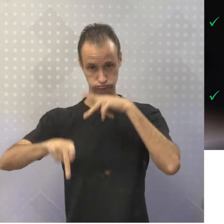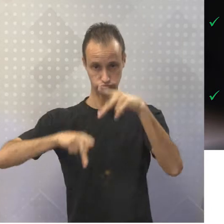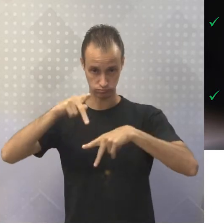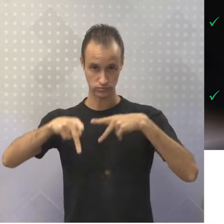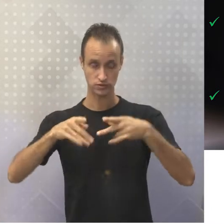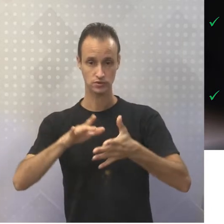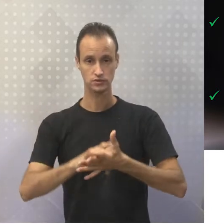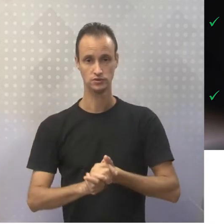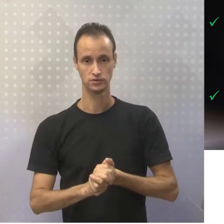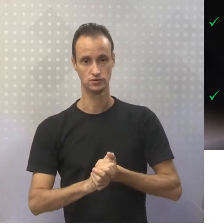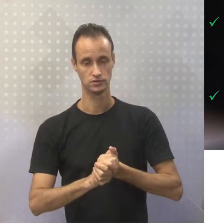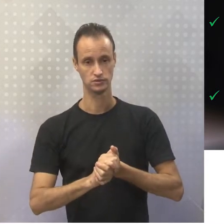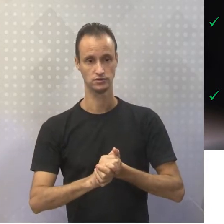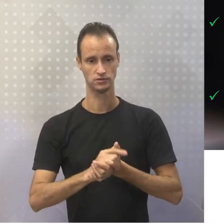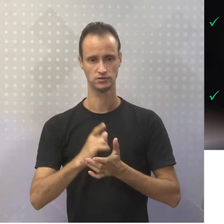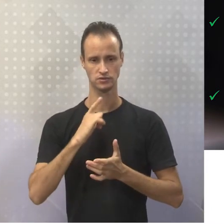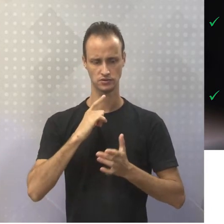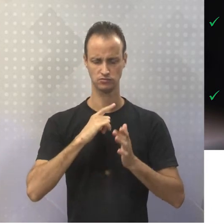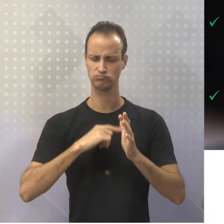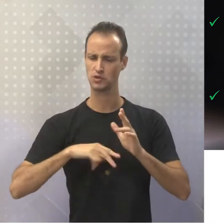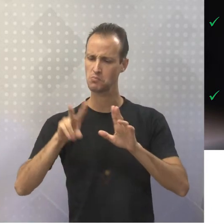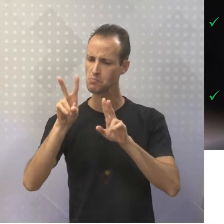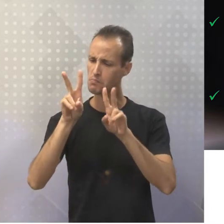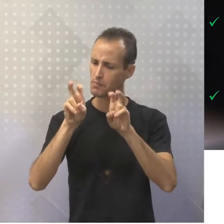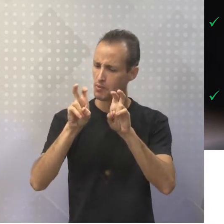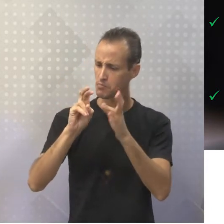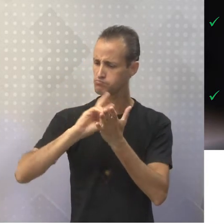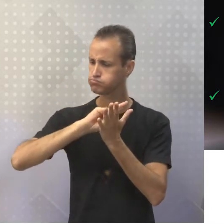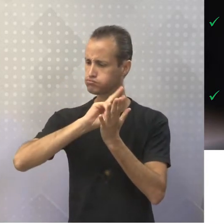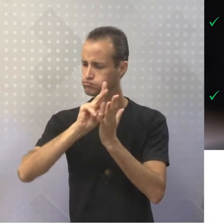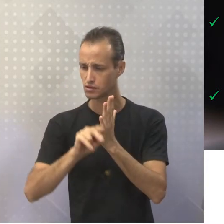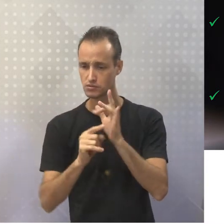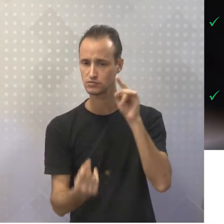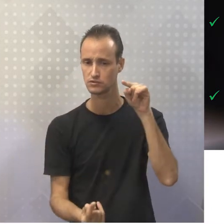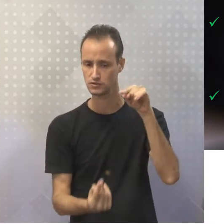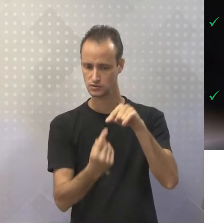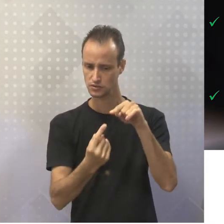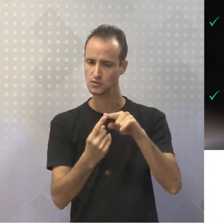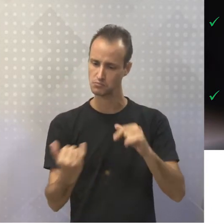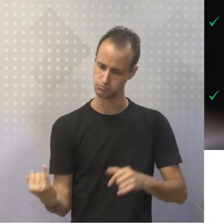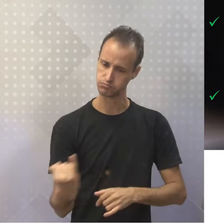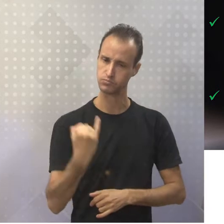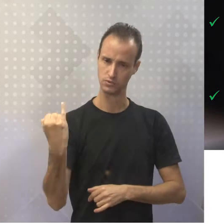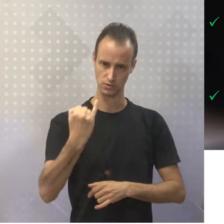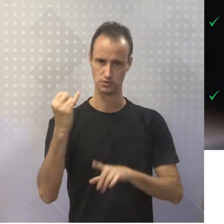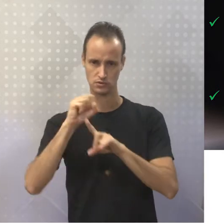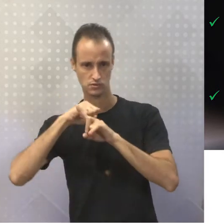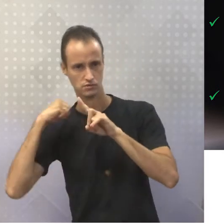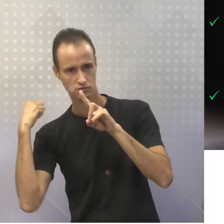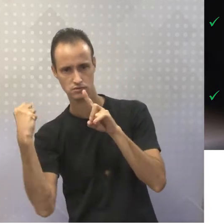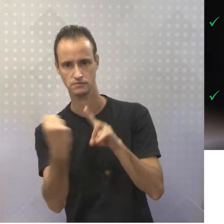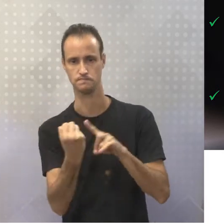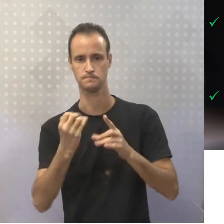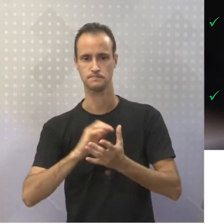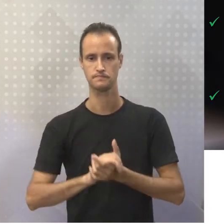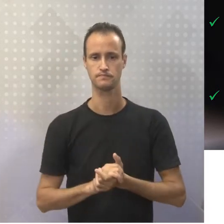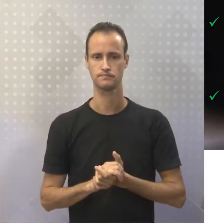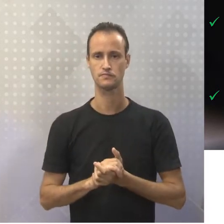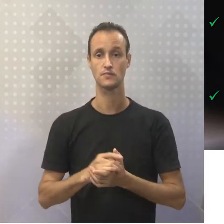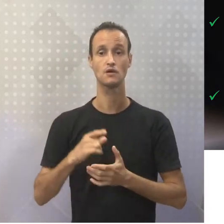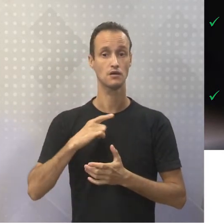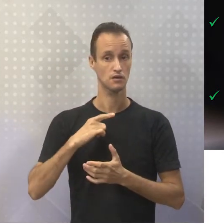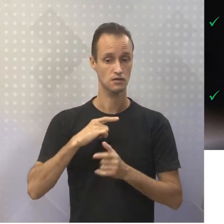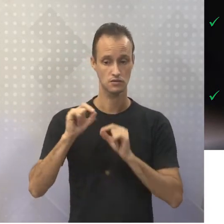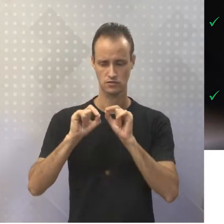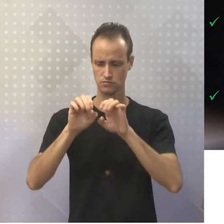esses temas que sempre têm uma relevância para a sociedade, uma relevância social. apresenta